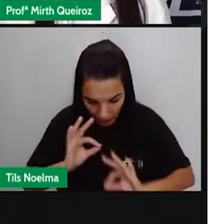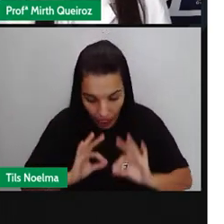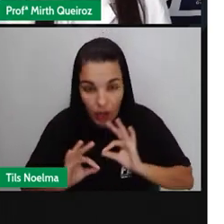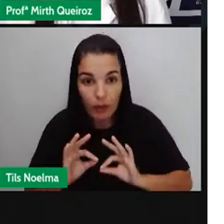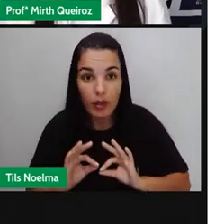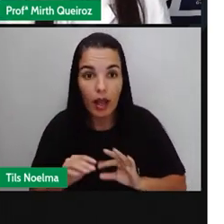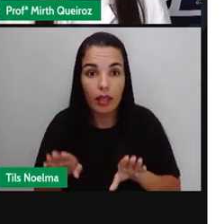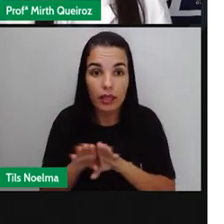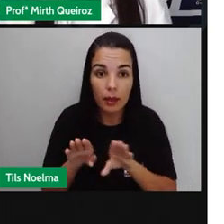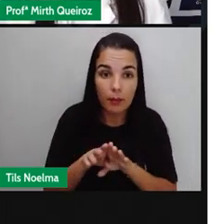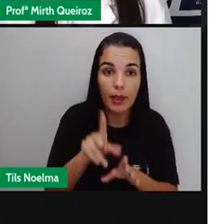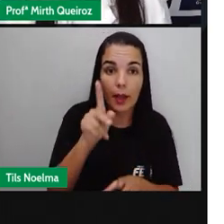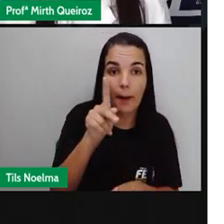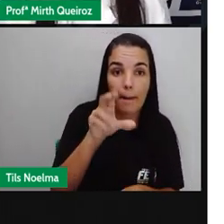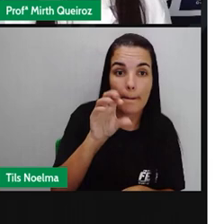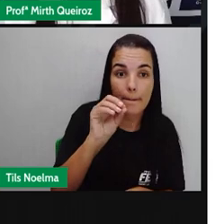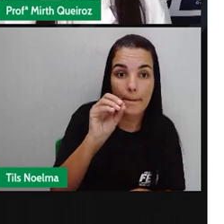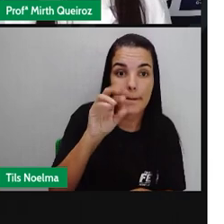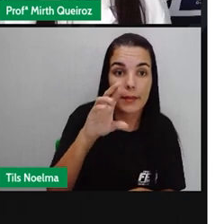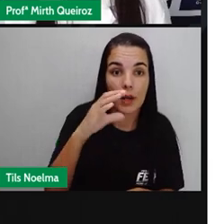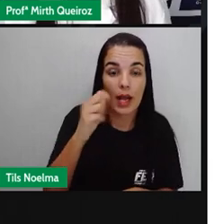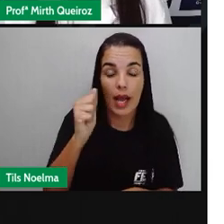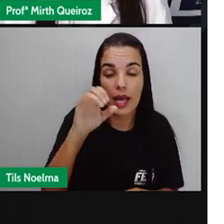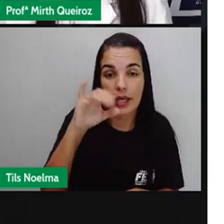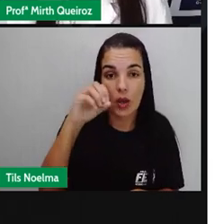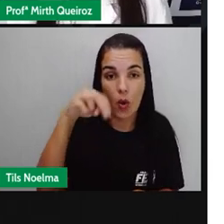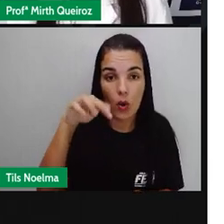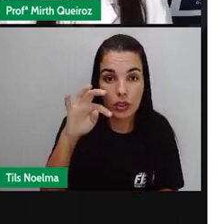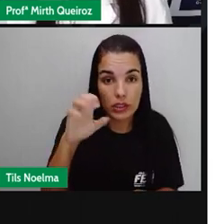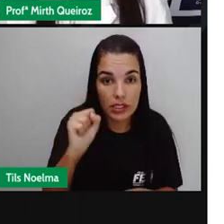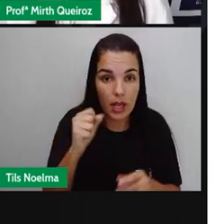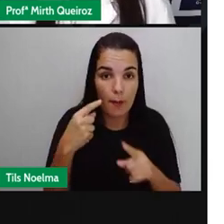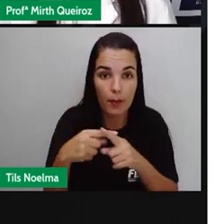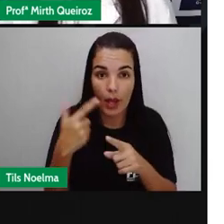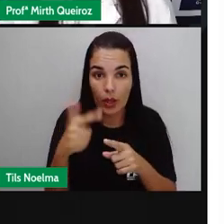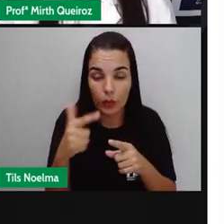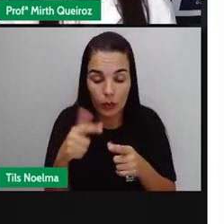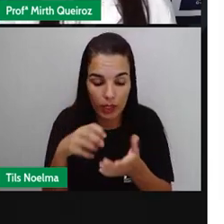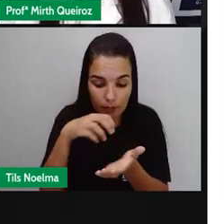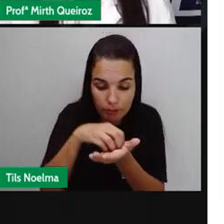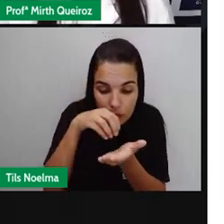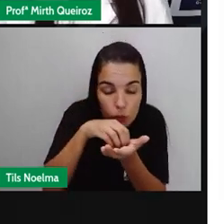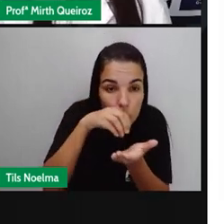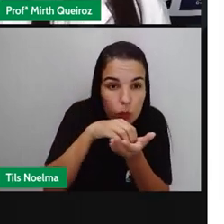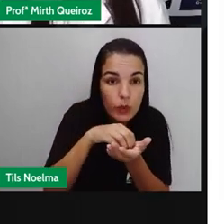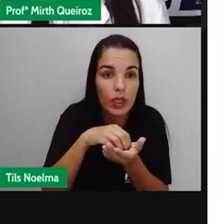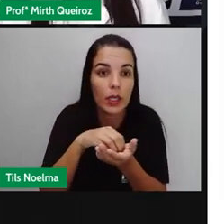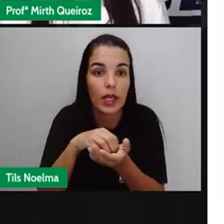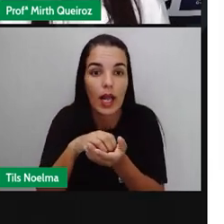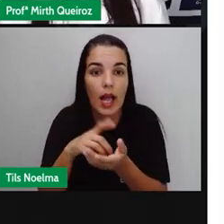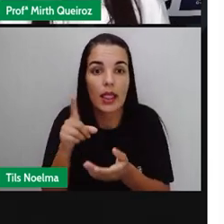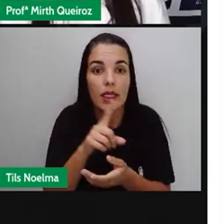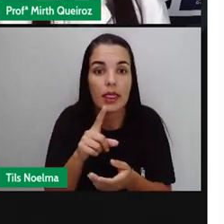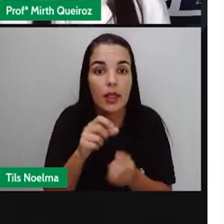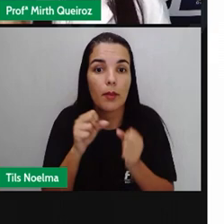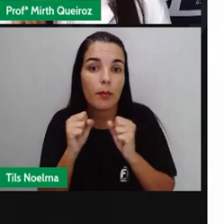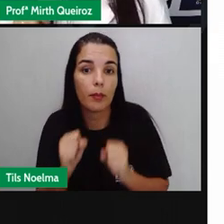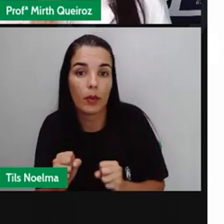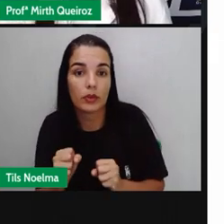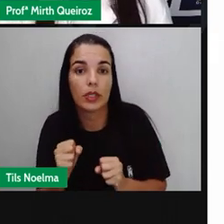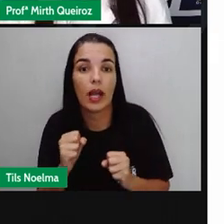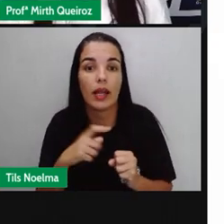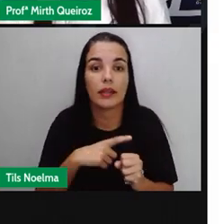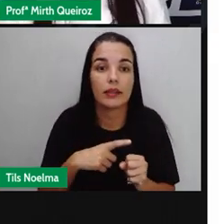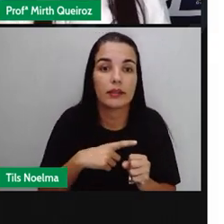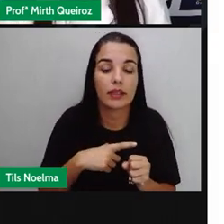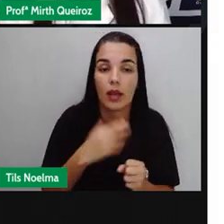procariontes, porque não apresentam núcleo. E podem ser heterótrofas ou autótrofas, segundo